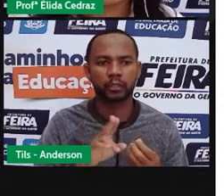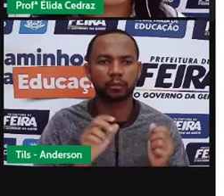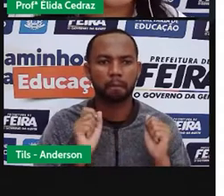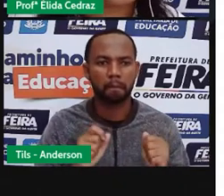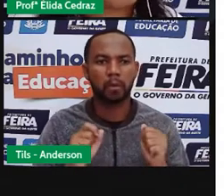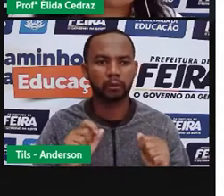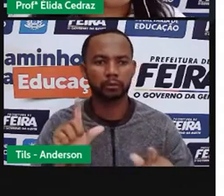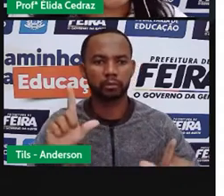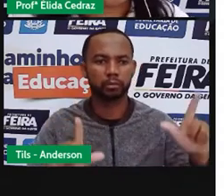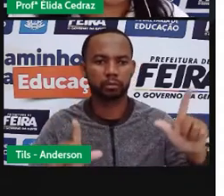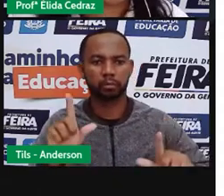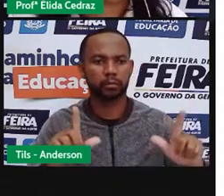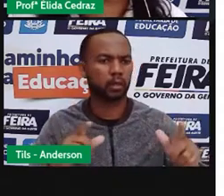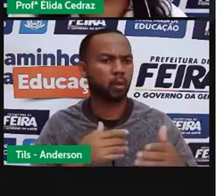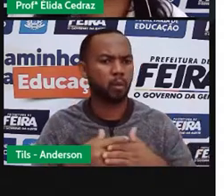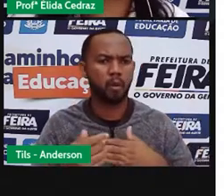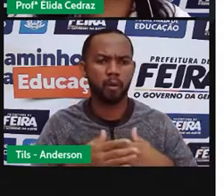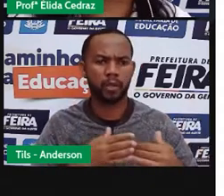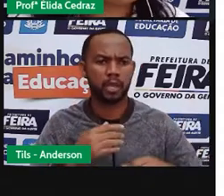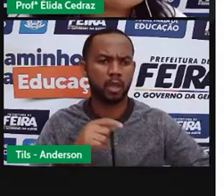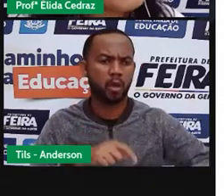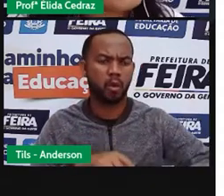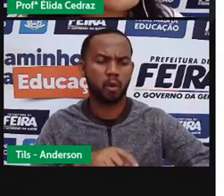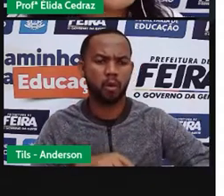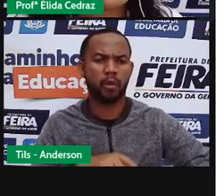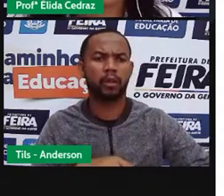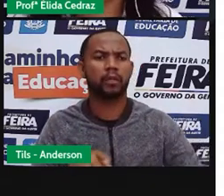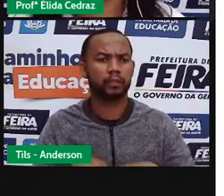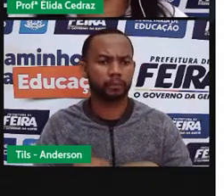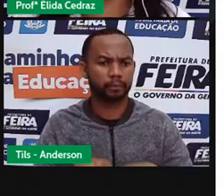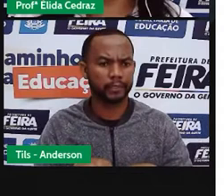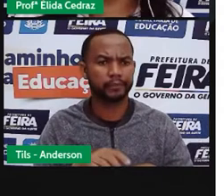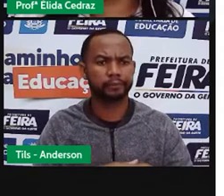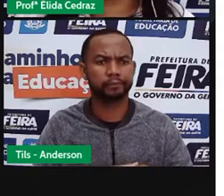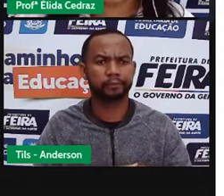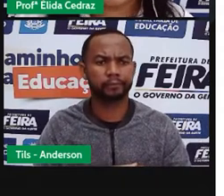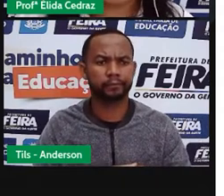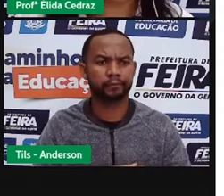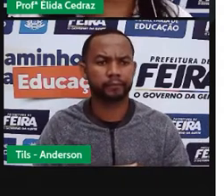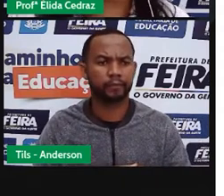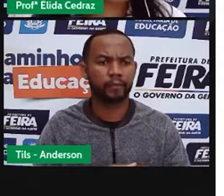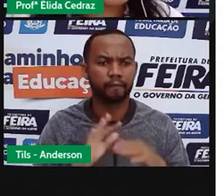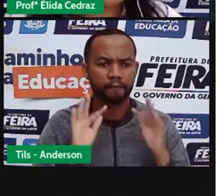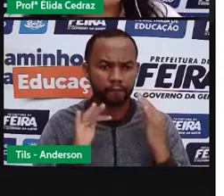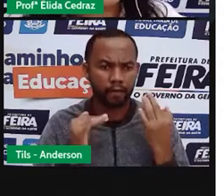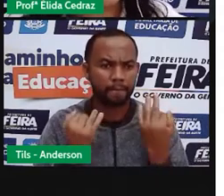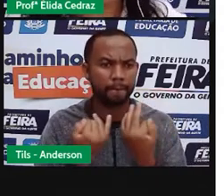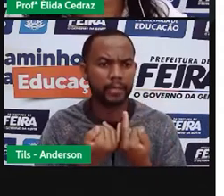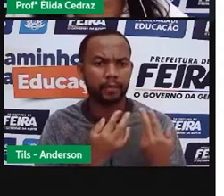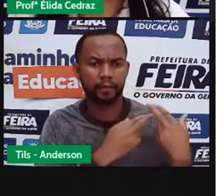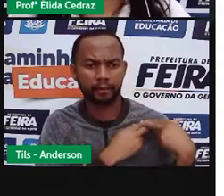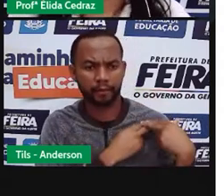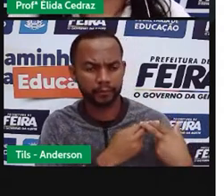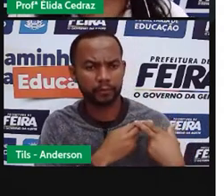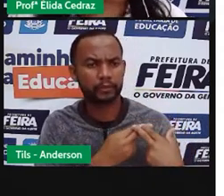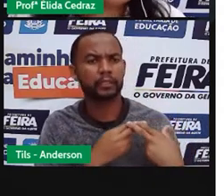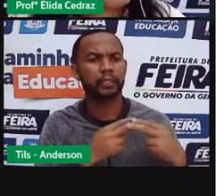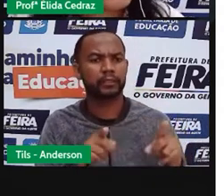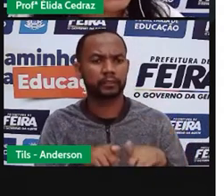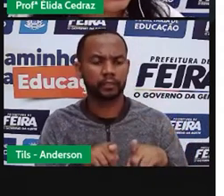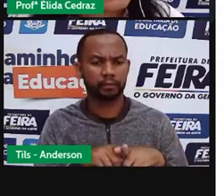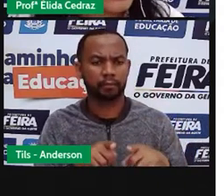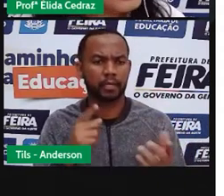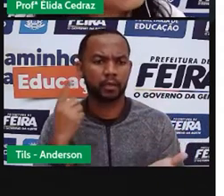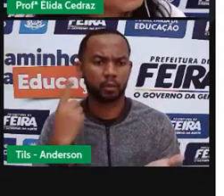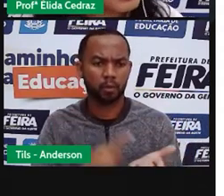às aulas a qualquer horário. E mesmo assim, muitos pais, muitos responsáveis, combinam